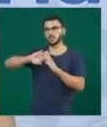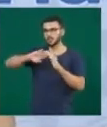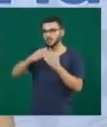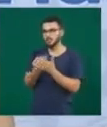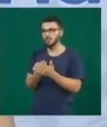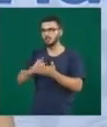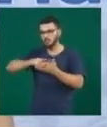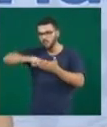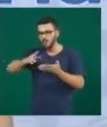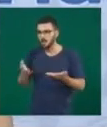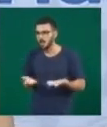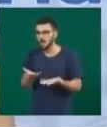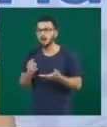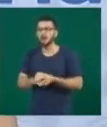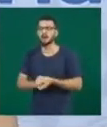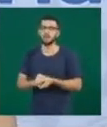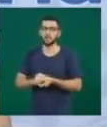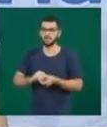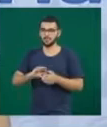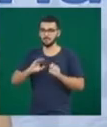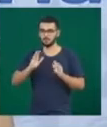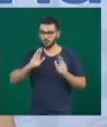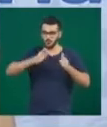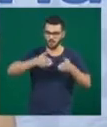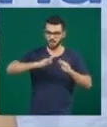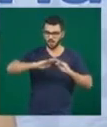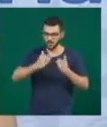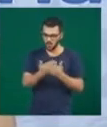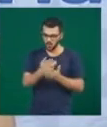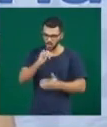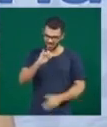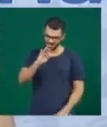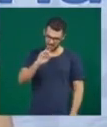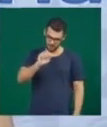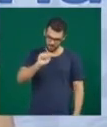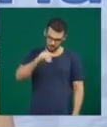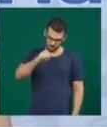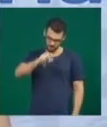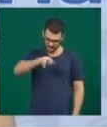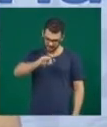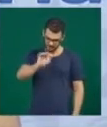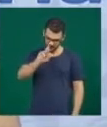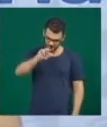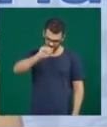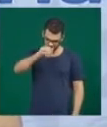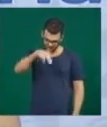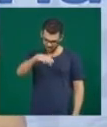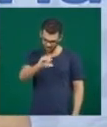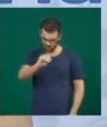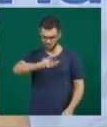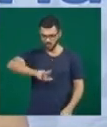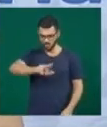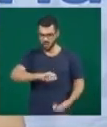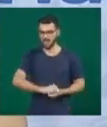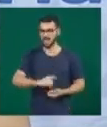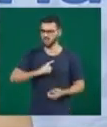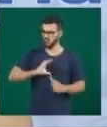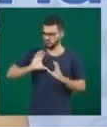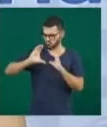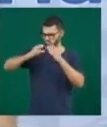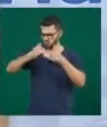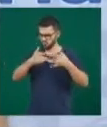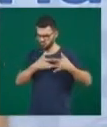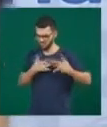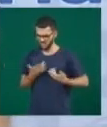Especificamente na escola Itamar Franco, aqui de Uberlândia. E a gente teve uma equipe de voluntários que